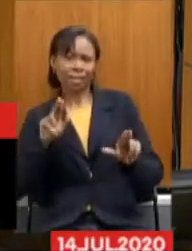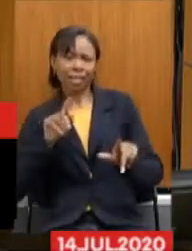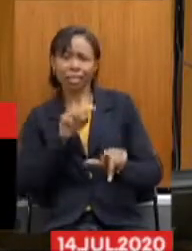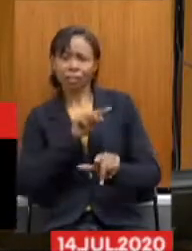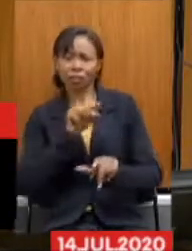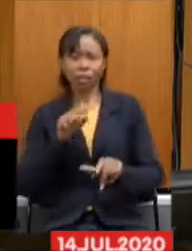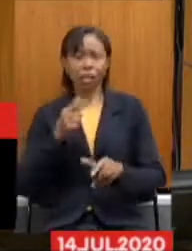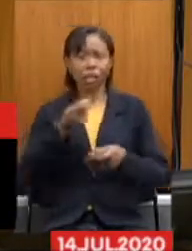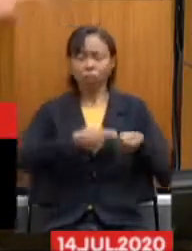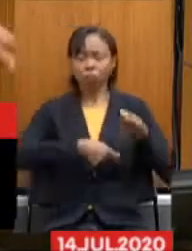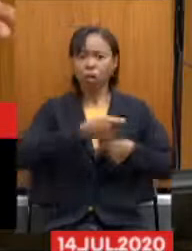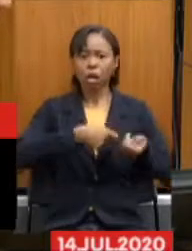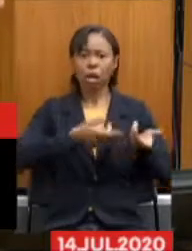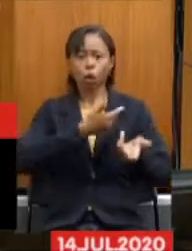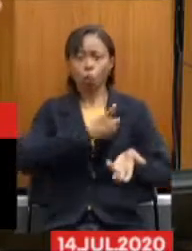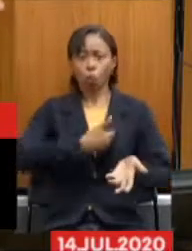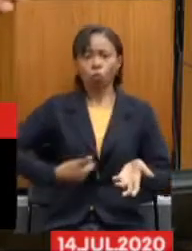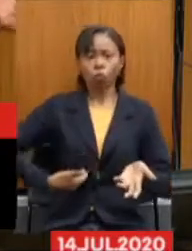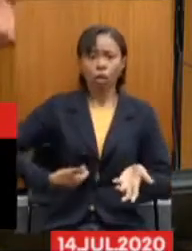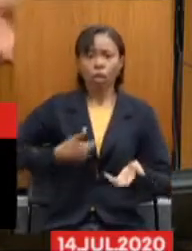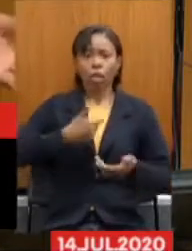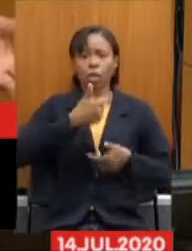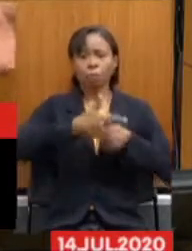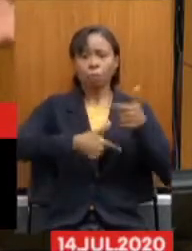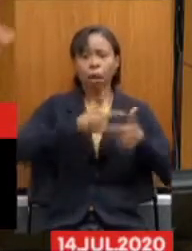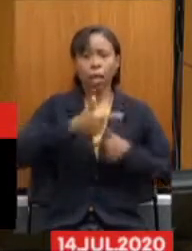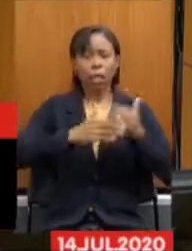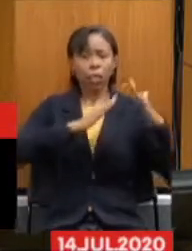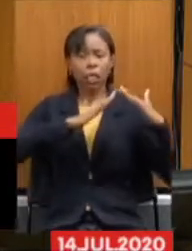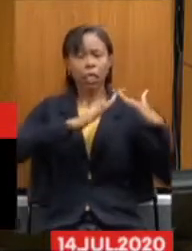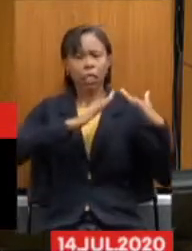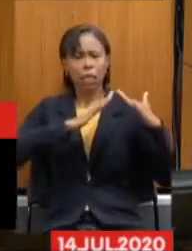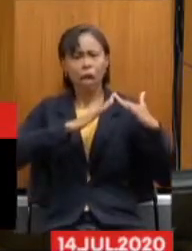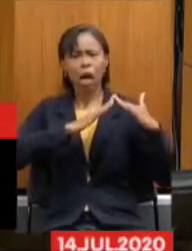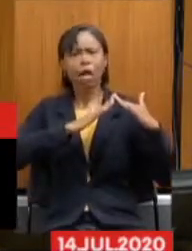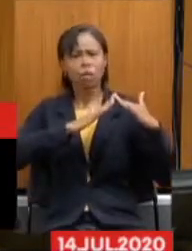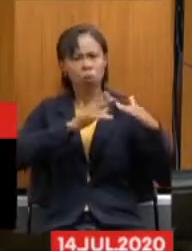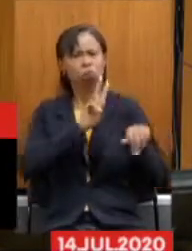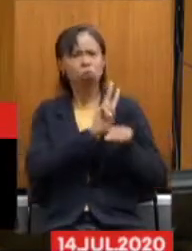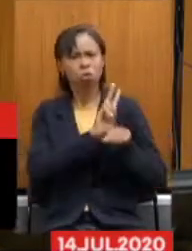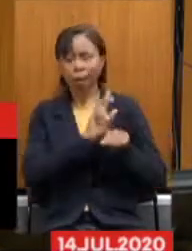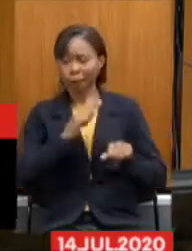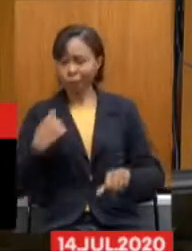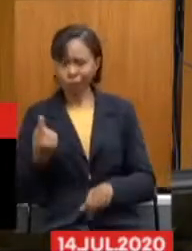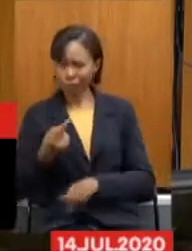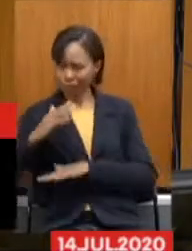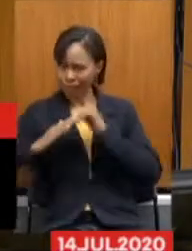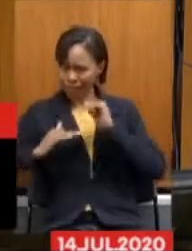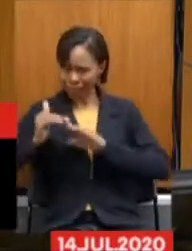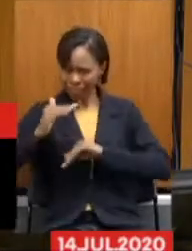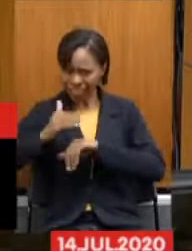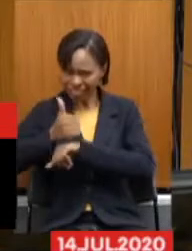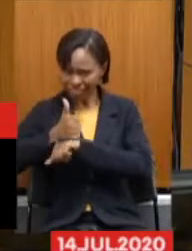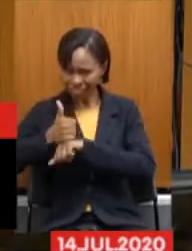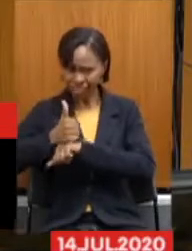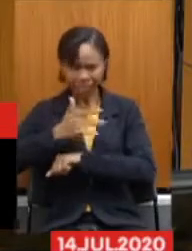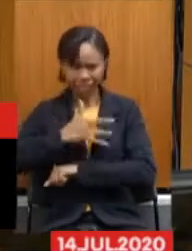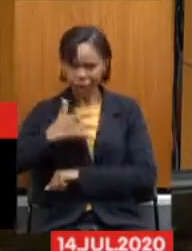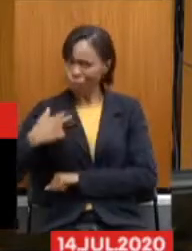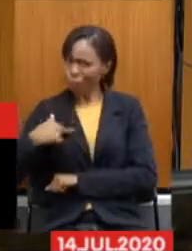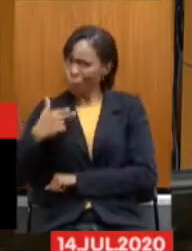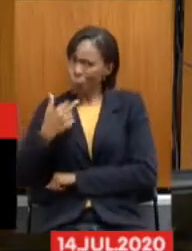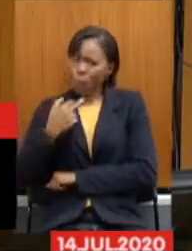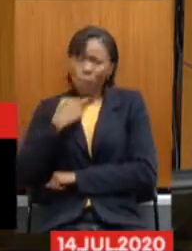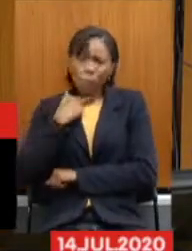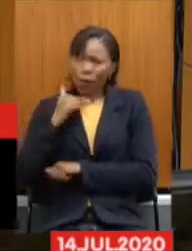administradores ou governantes, estão ficando em casa para se proteger, não podemos nos dar esse luxo. O mínimo que